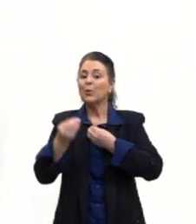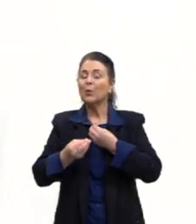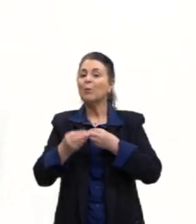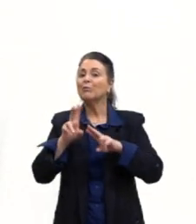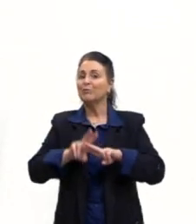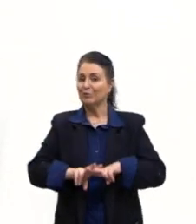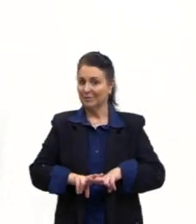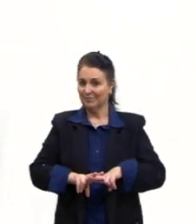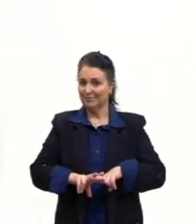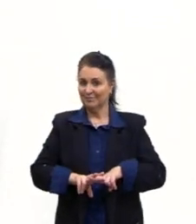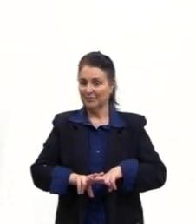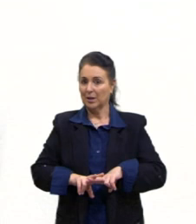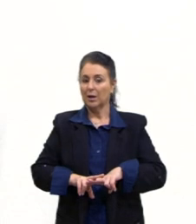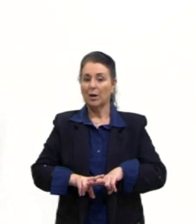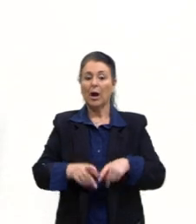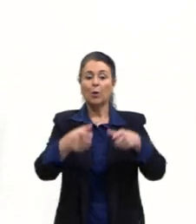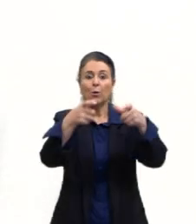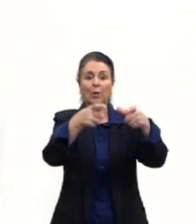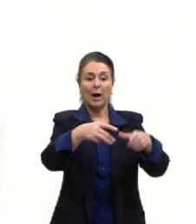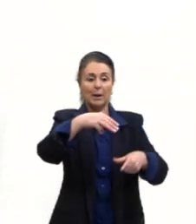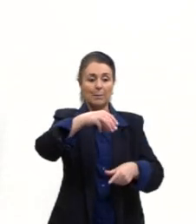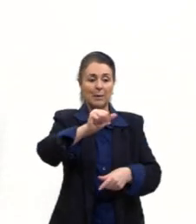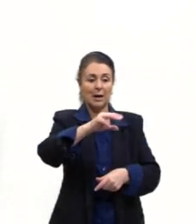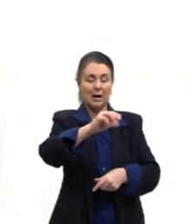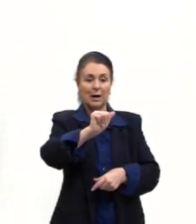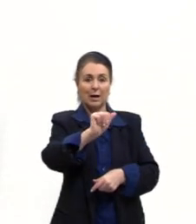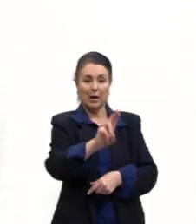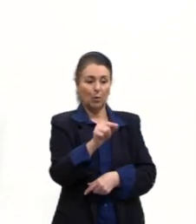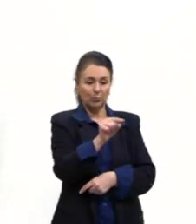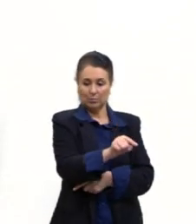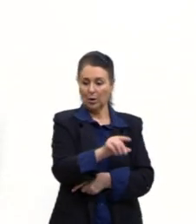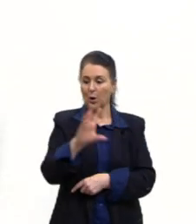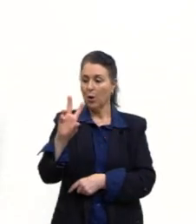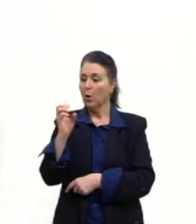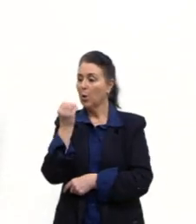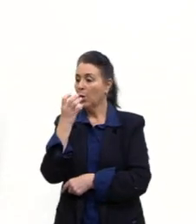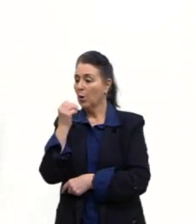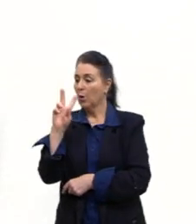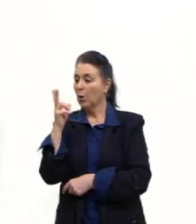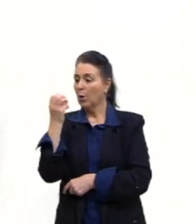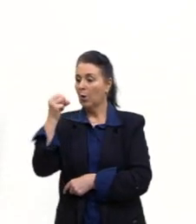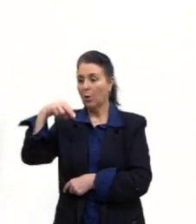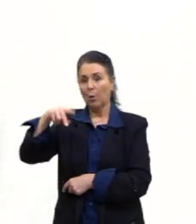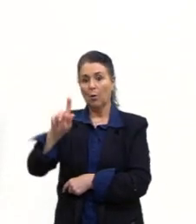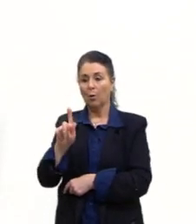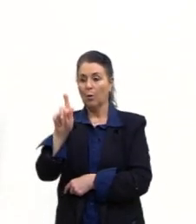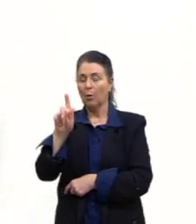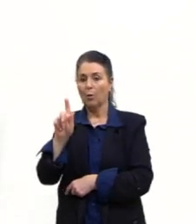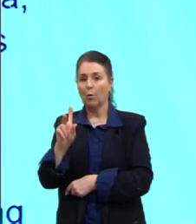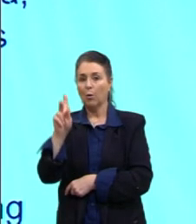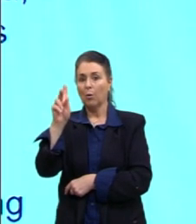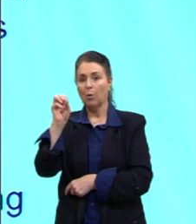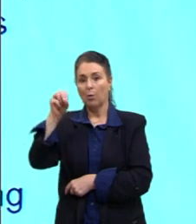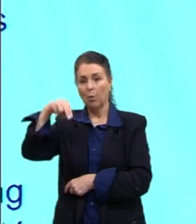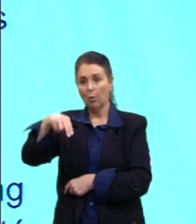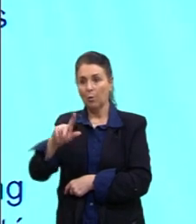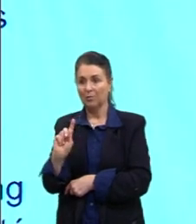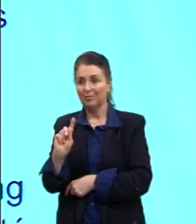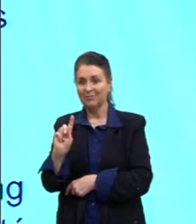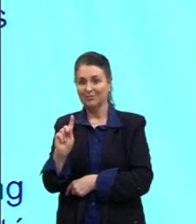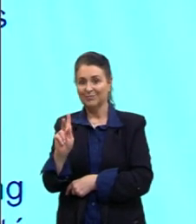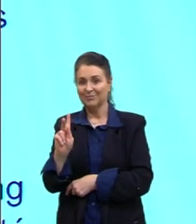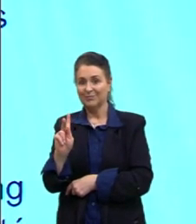trago aonde é Macau e Hong Kong, olha só. Vai mostrar aqui no mapa, em cima, para vocês. É justamente nessa região aqui,